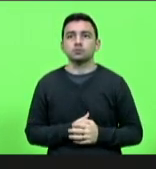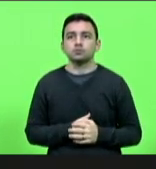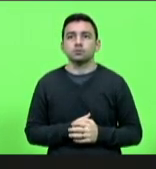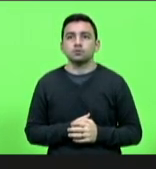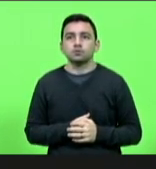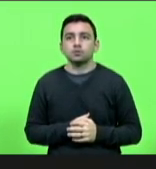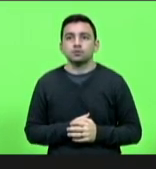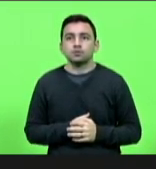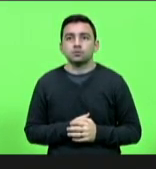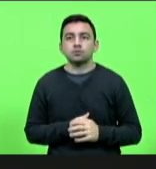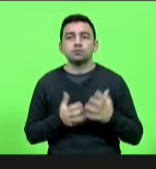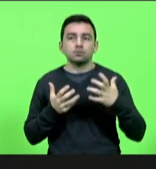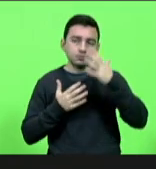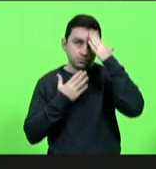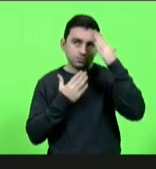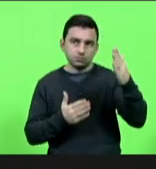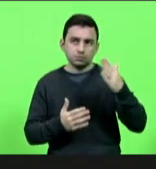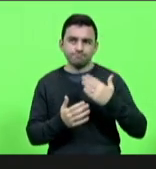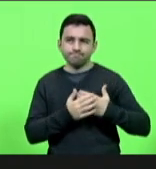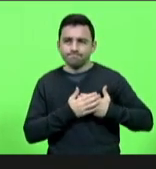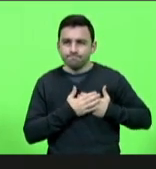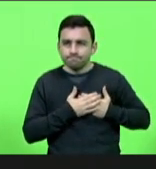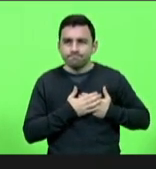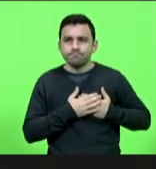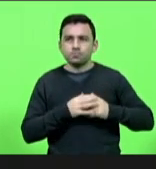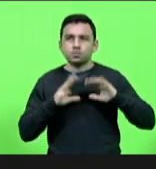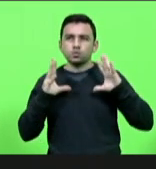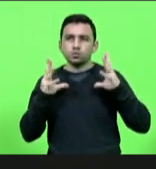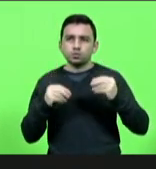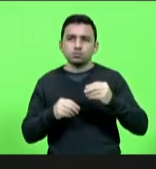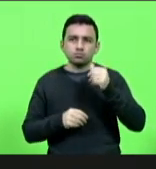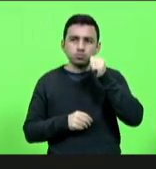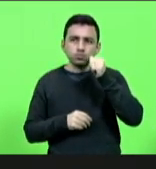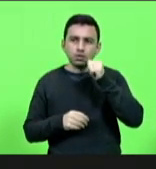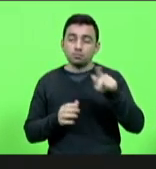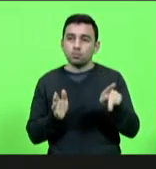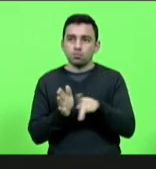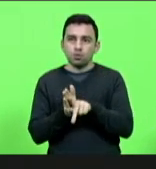quero agradecer do fundo do coração todas as tiazinhas do Atzar